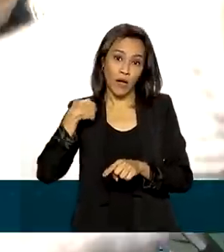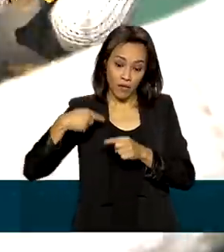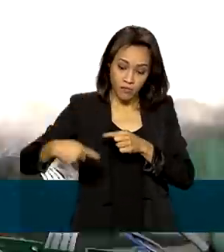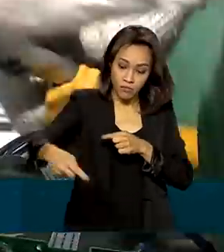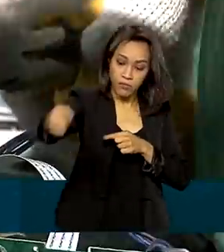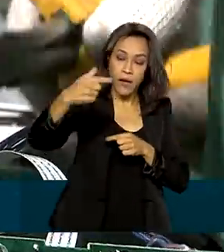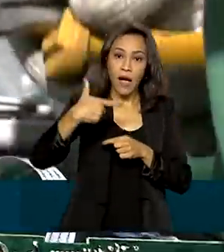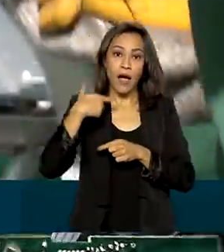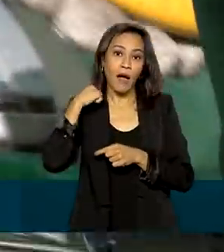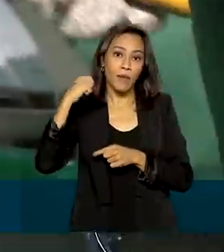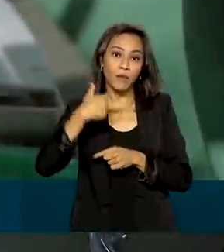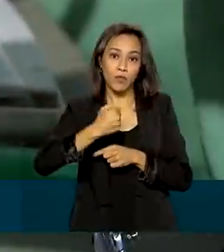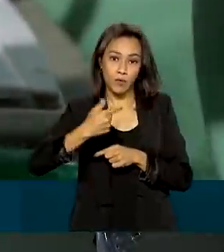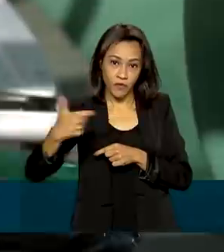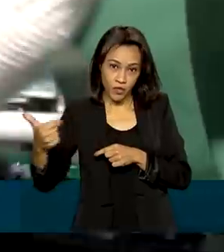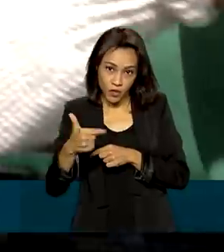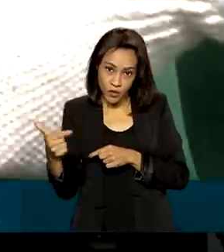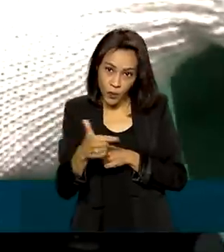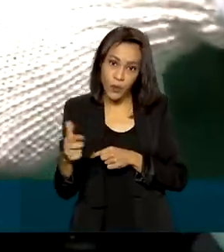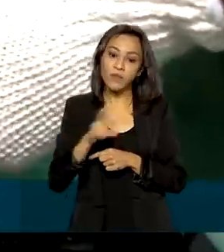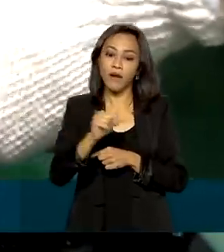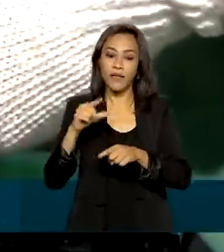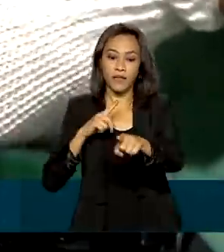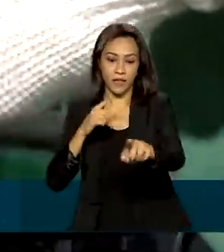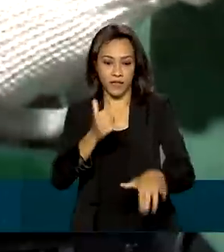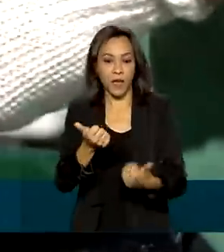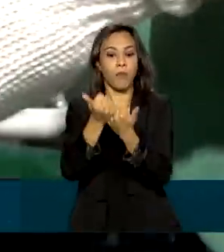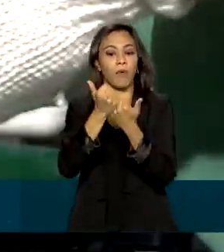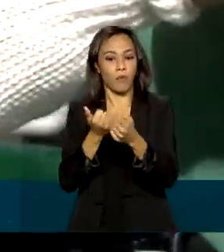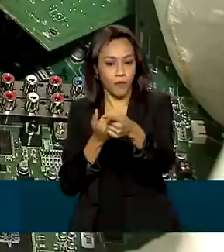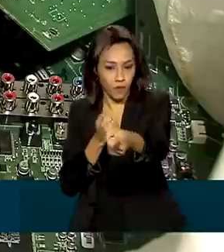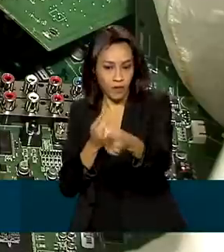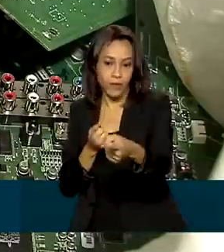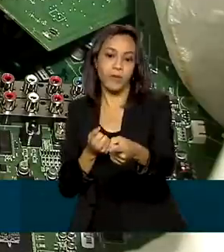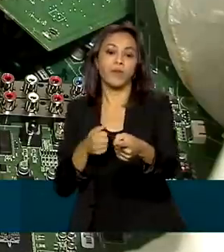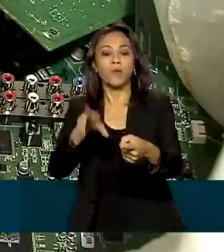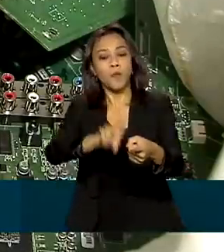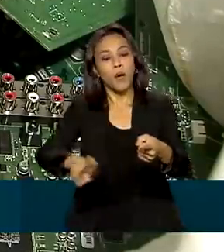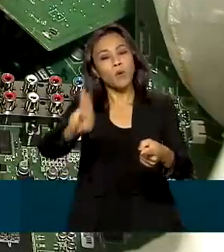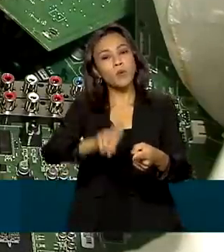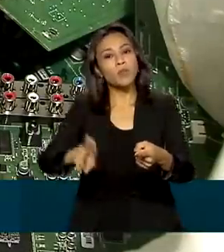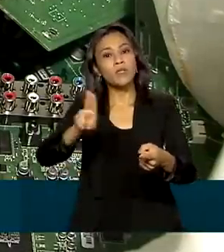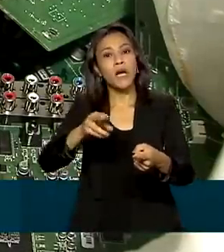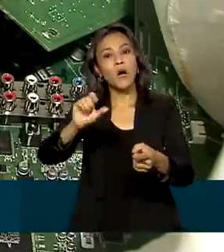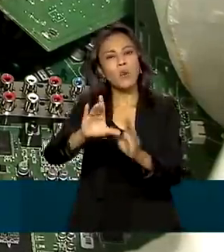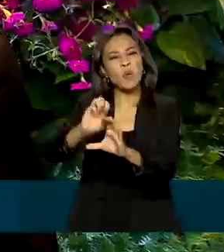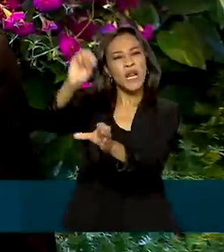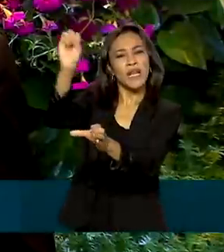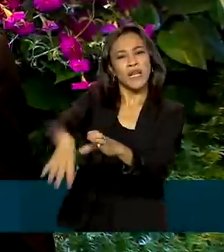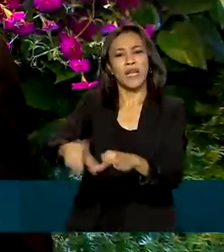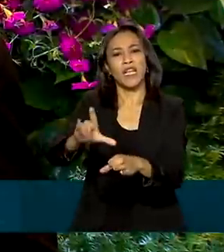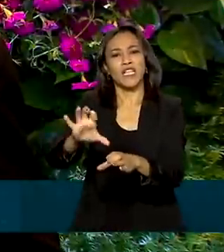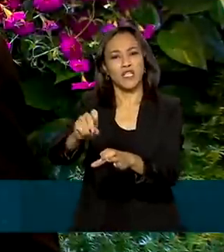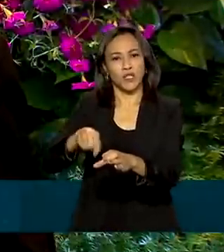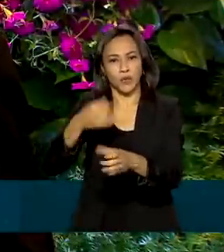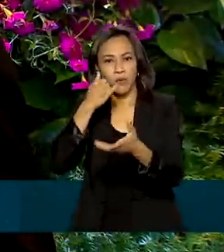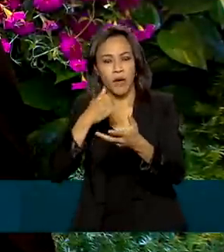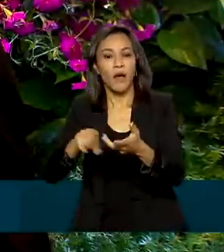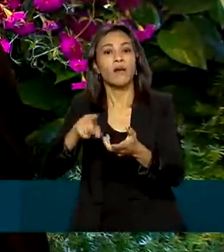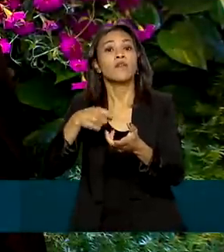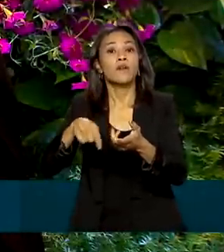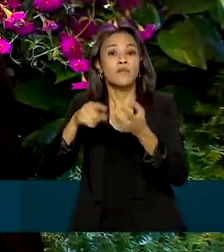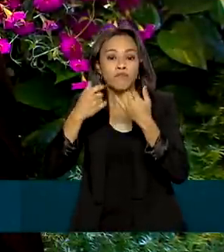integram a Amazônia Legal vão contar com um sistema de logística reversa para lixo eletroeletrônico. A meta foi